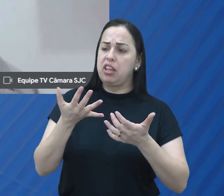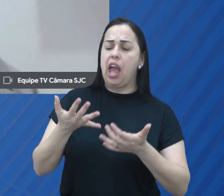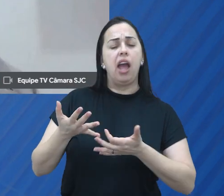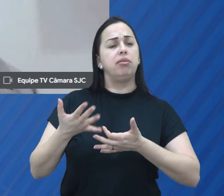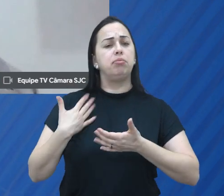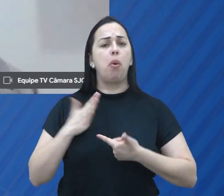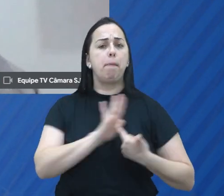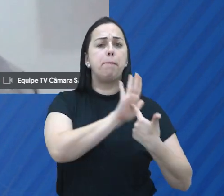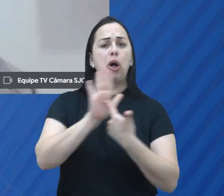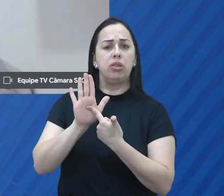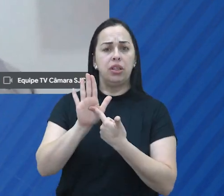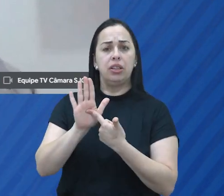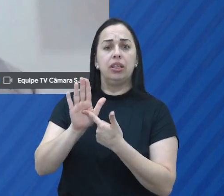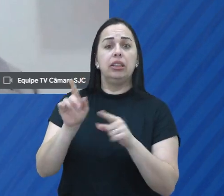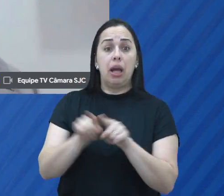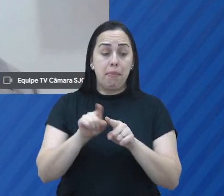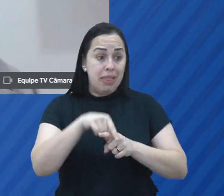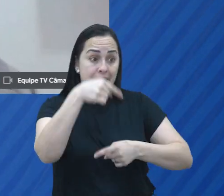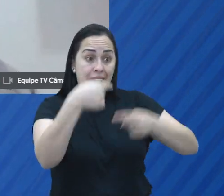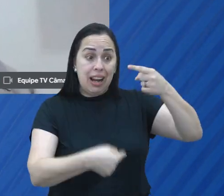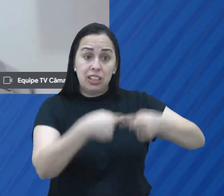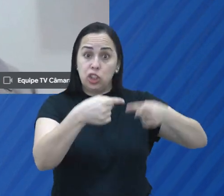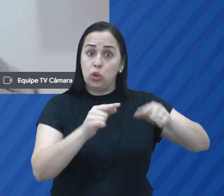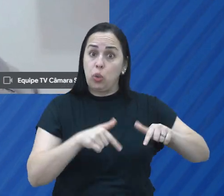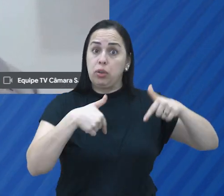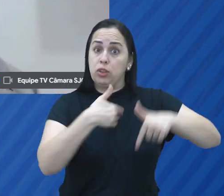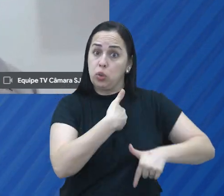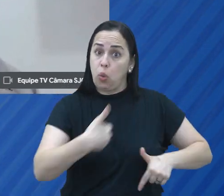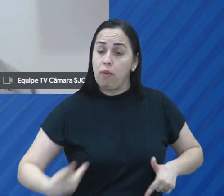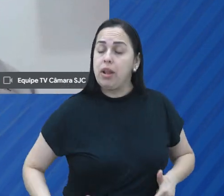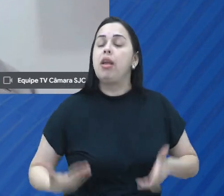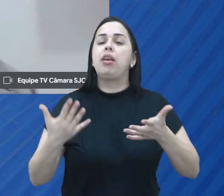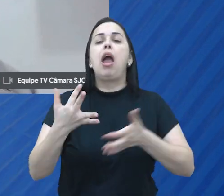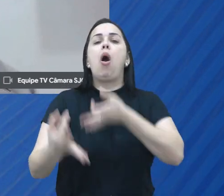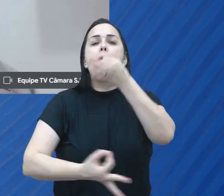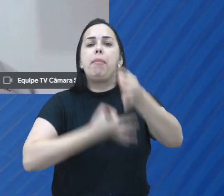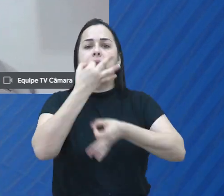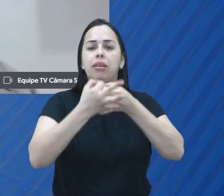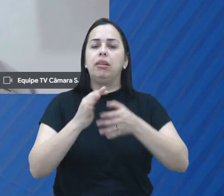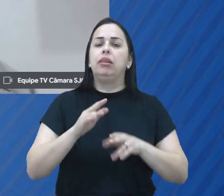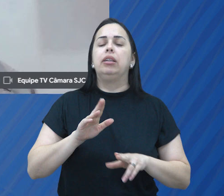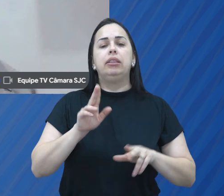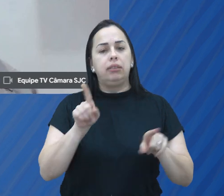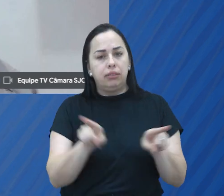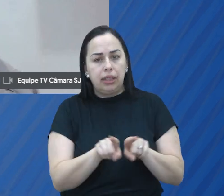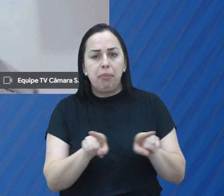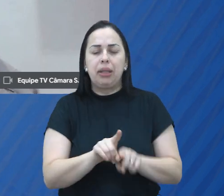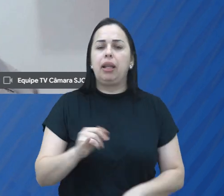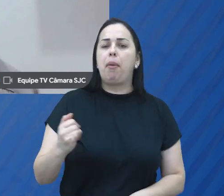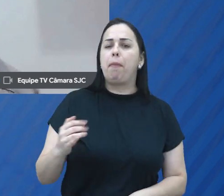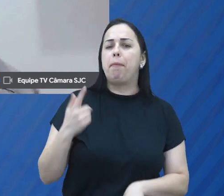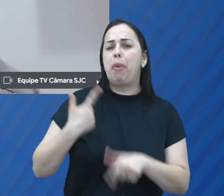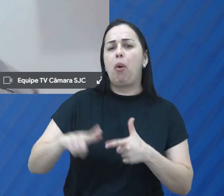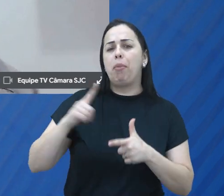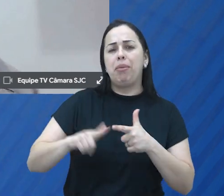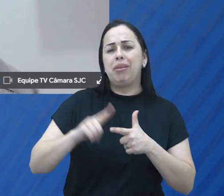presentes nas discussões de políticas públicas. Nós temos problemas seríssimos de